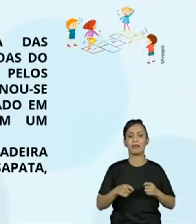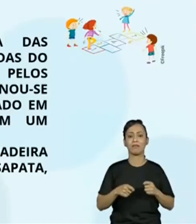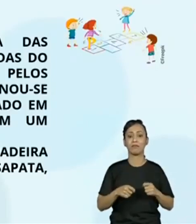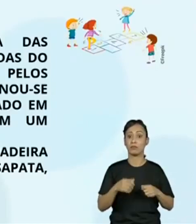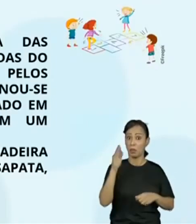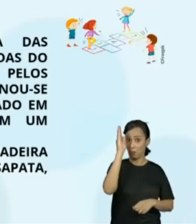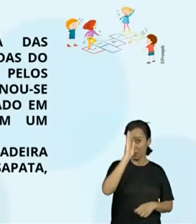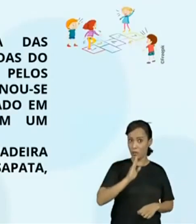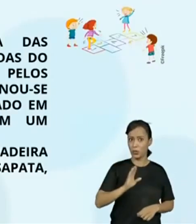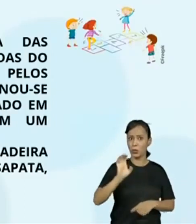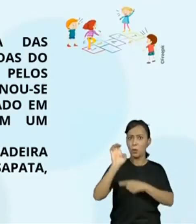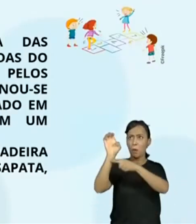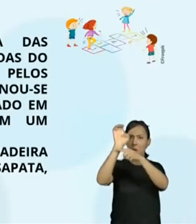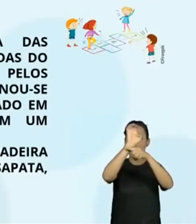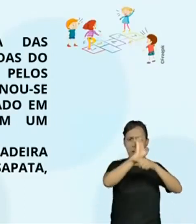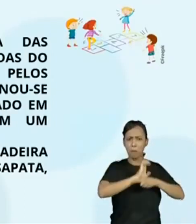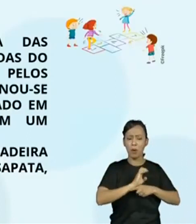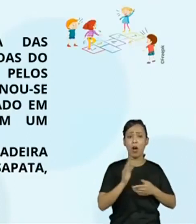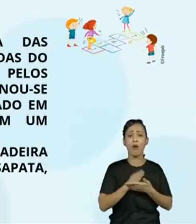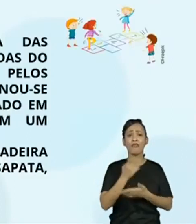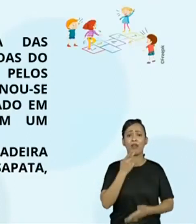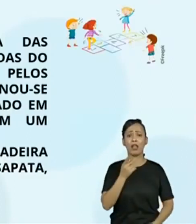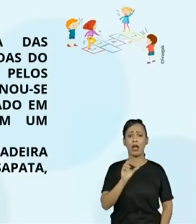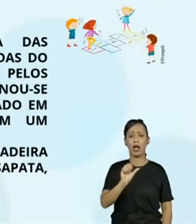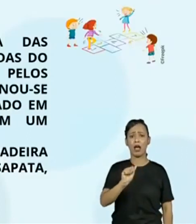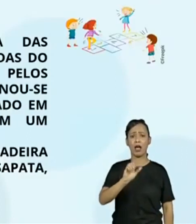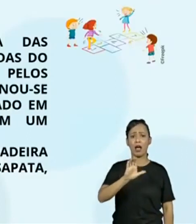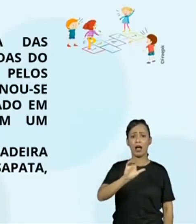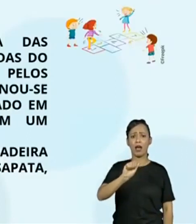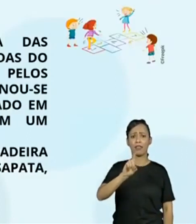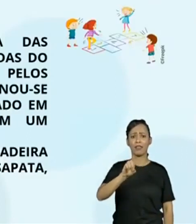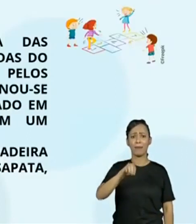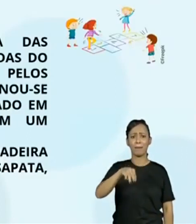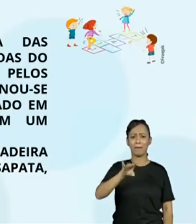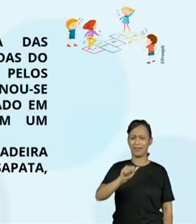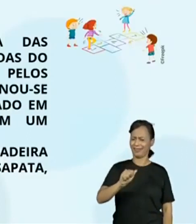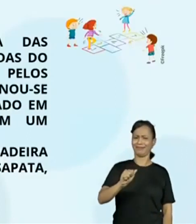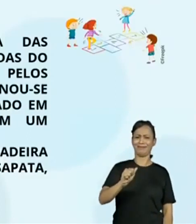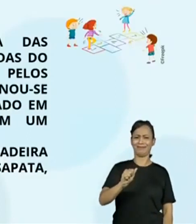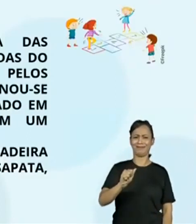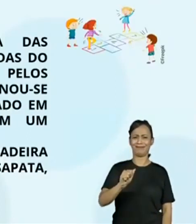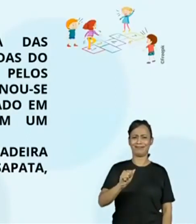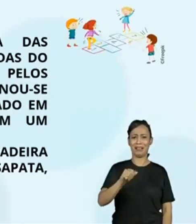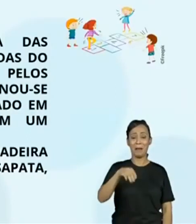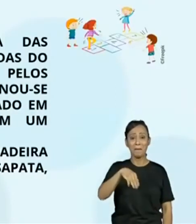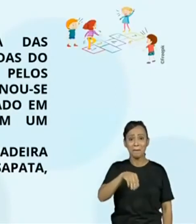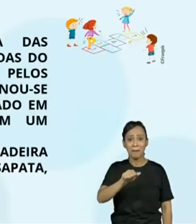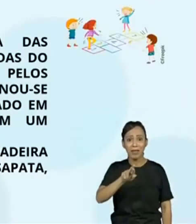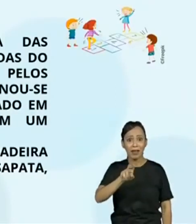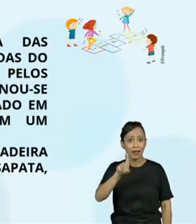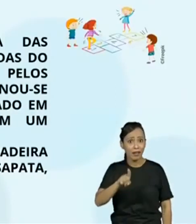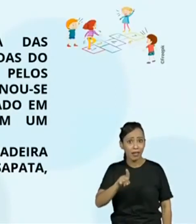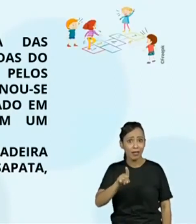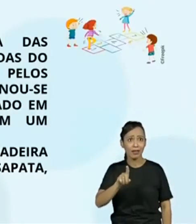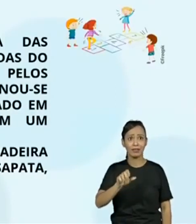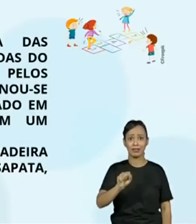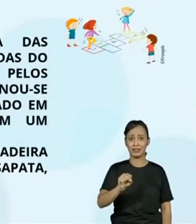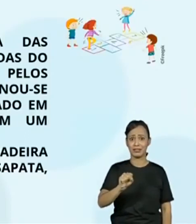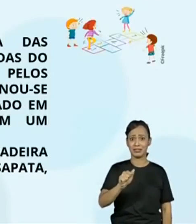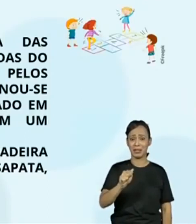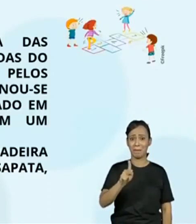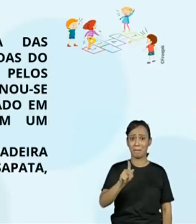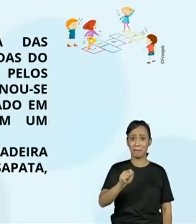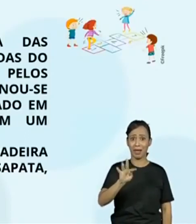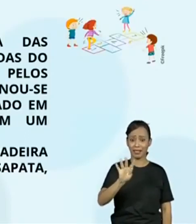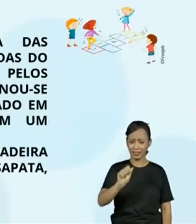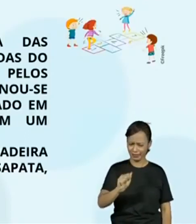brincadeira recebe o nome de academia, maré, sapata, pula-pula, avião ou macaca.